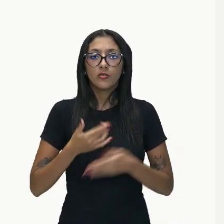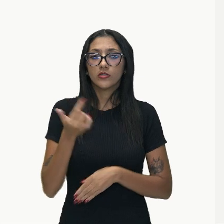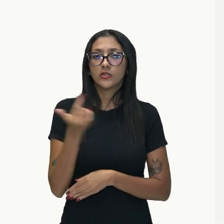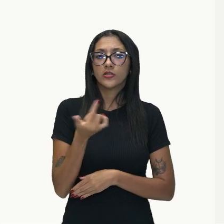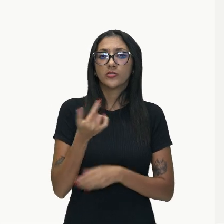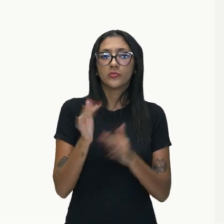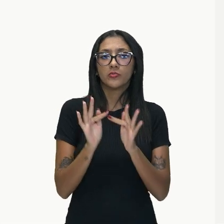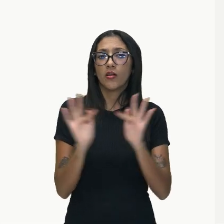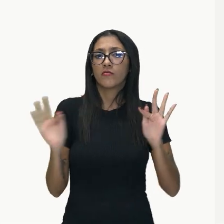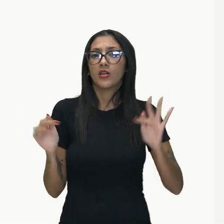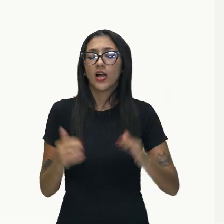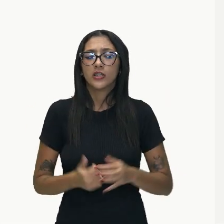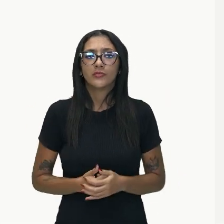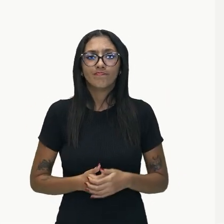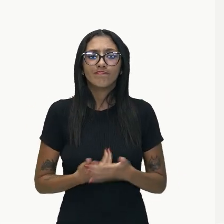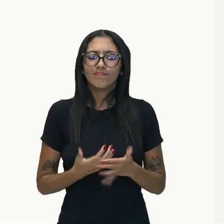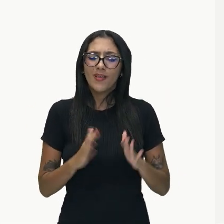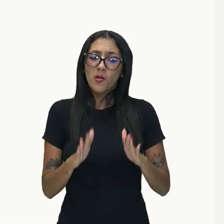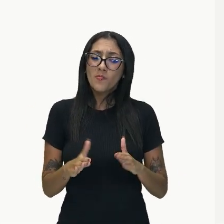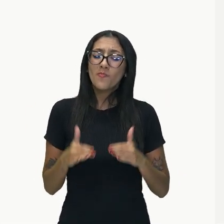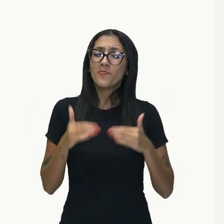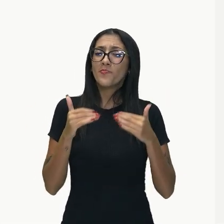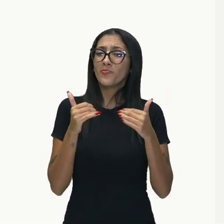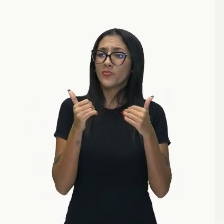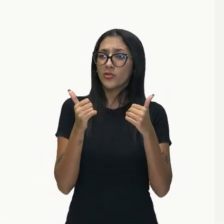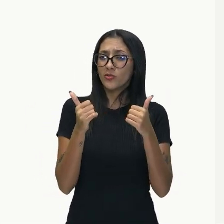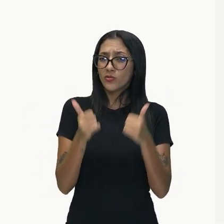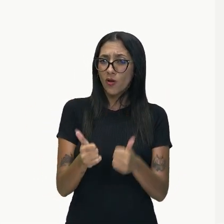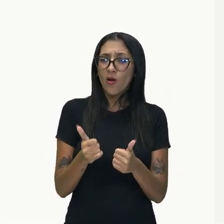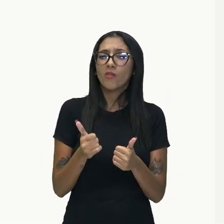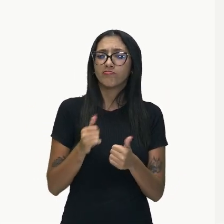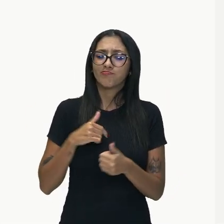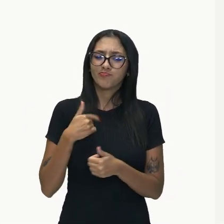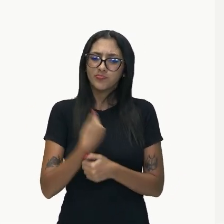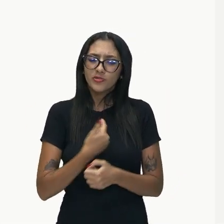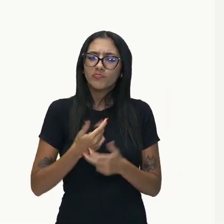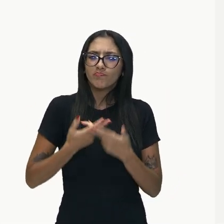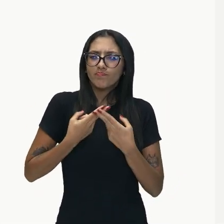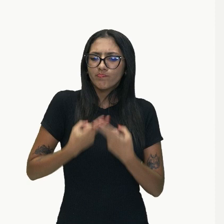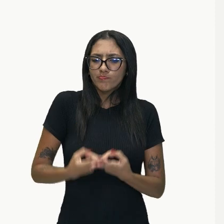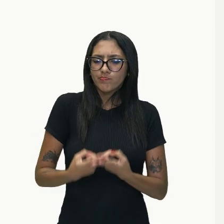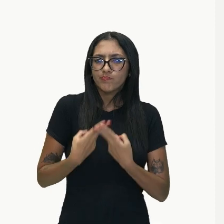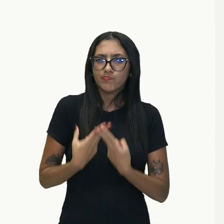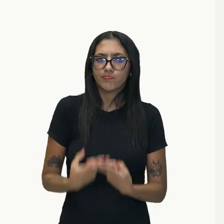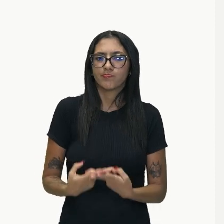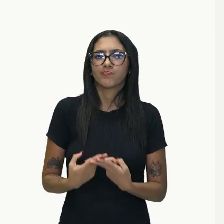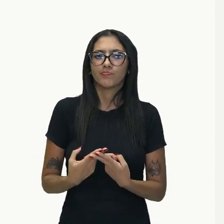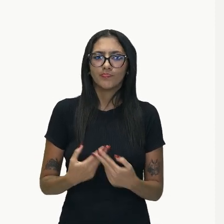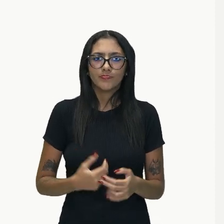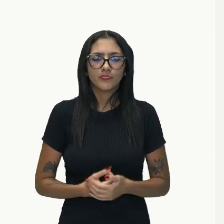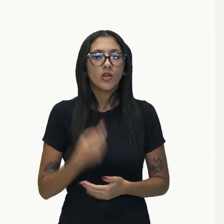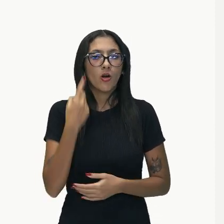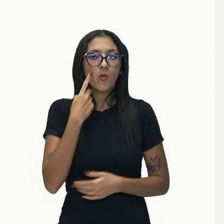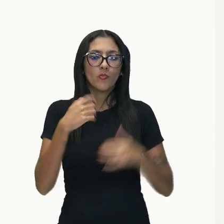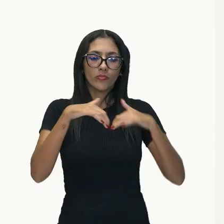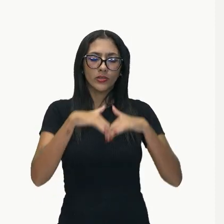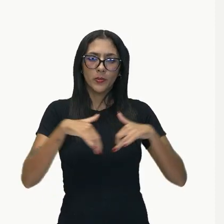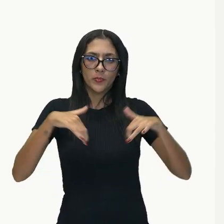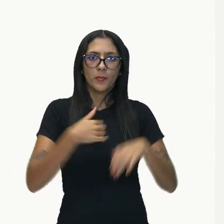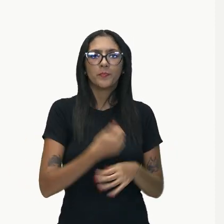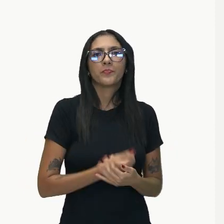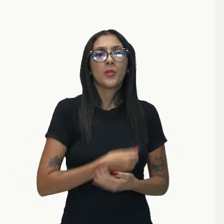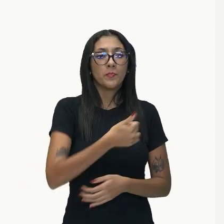sejamos pacientes. Mais uma vez, oração principal, aqui a primeira oração,